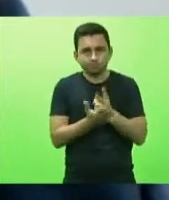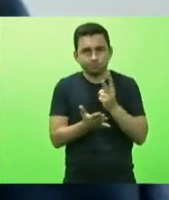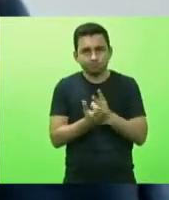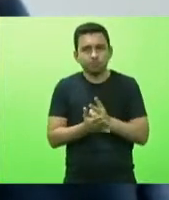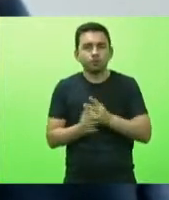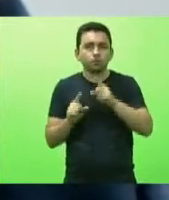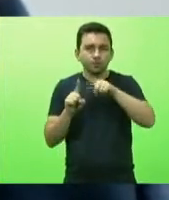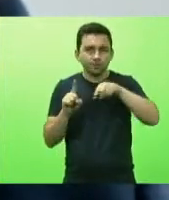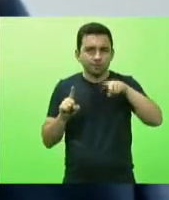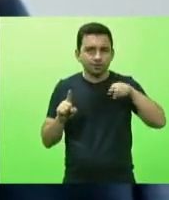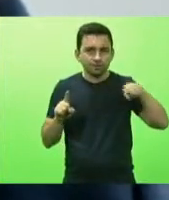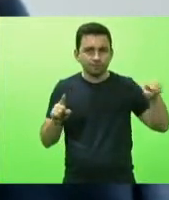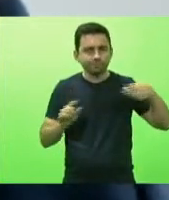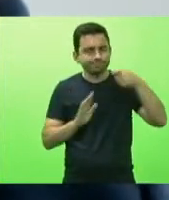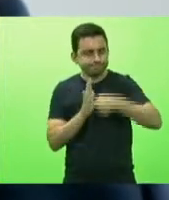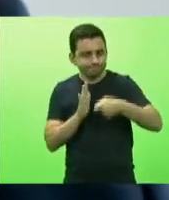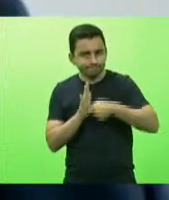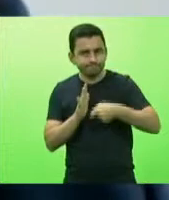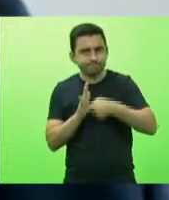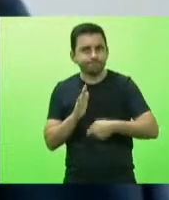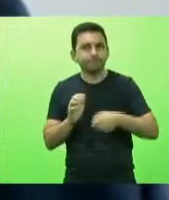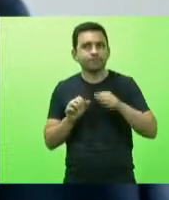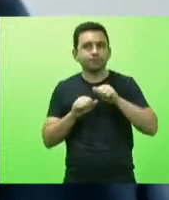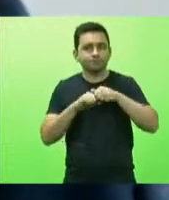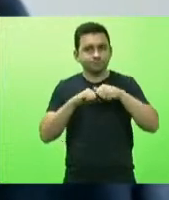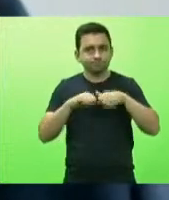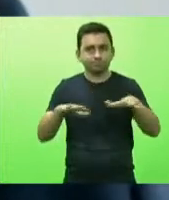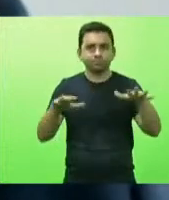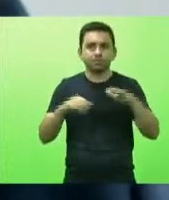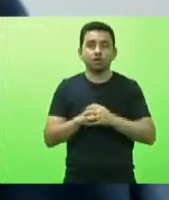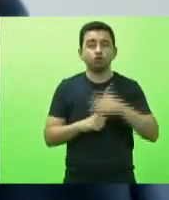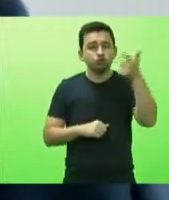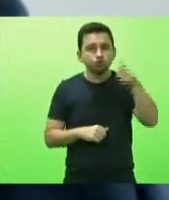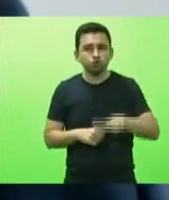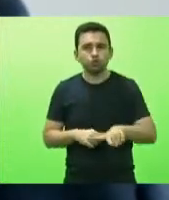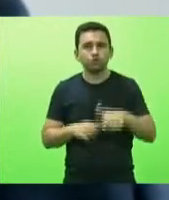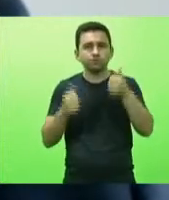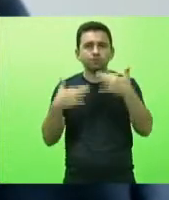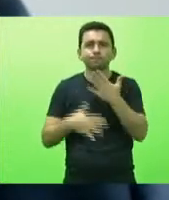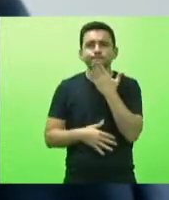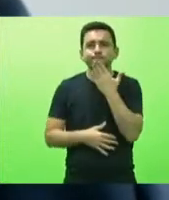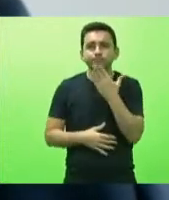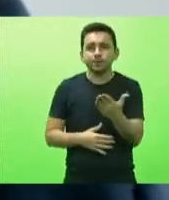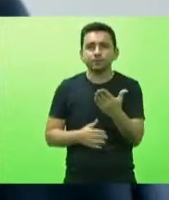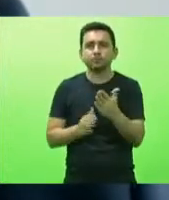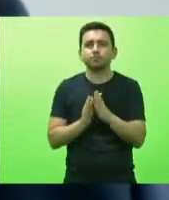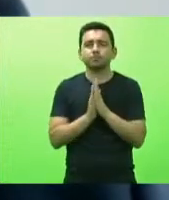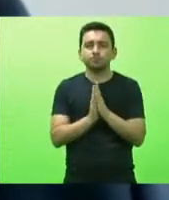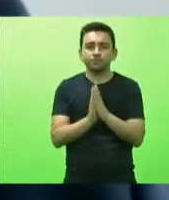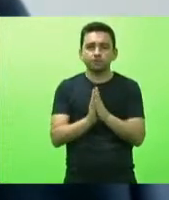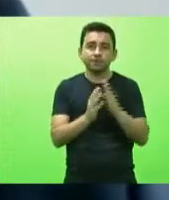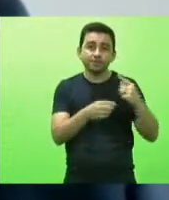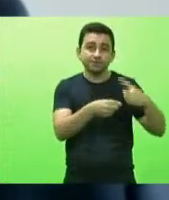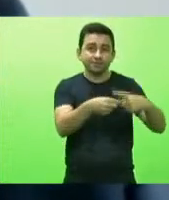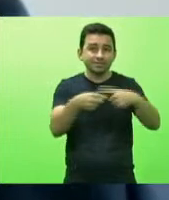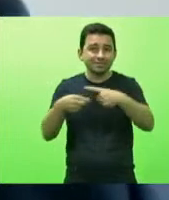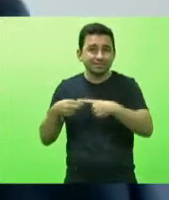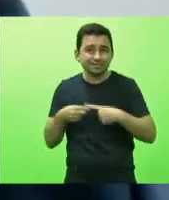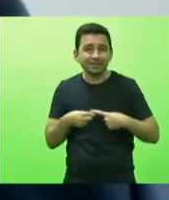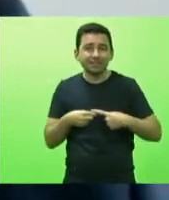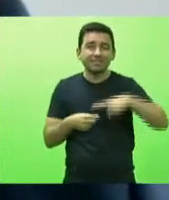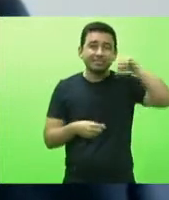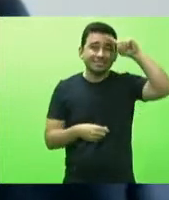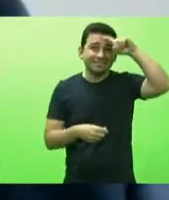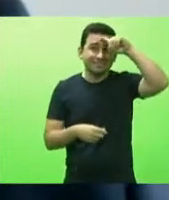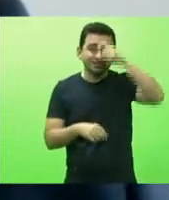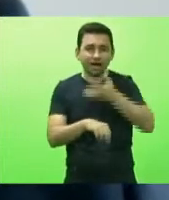de enfrentamento da pandemia e eu mais uma vez faço aqui então um apelo que os municípios que estão com dificuldade de aumentar